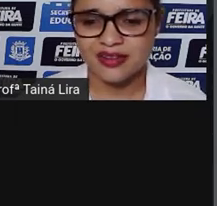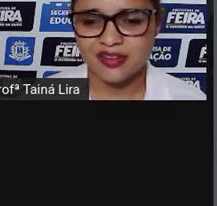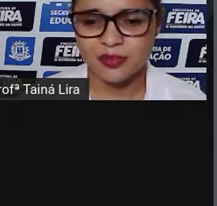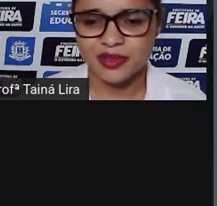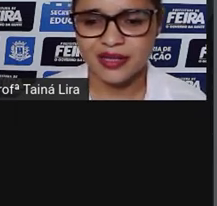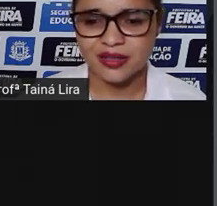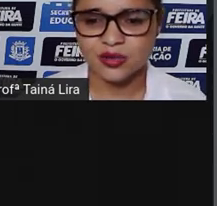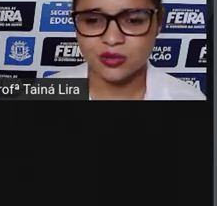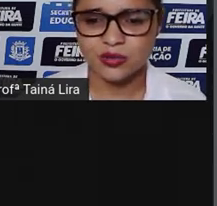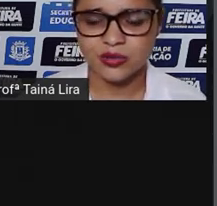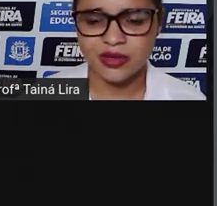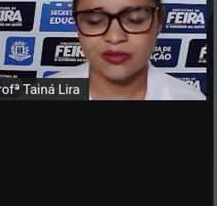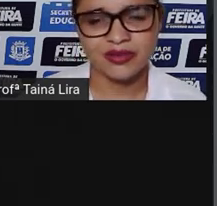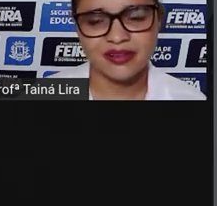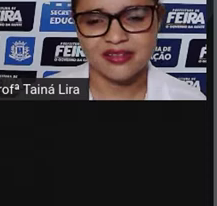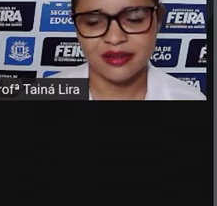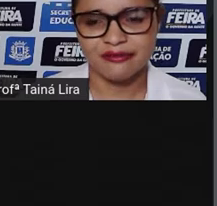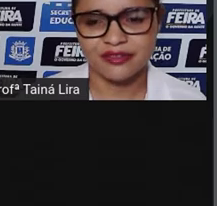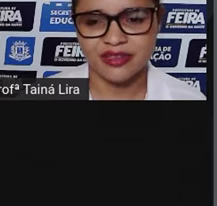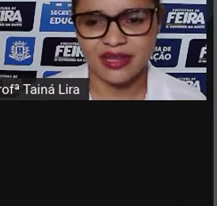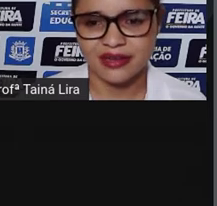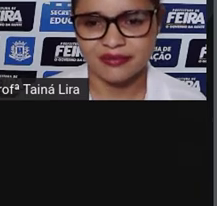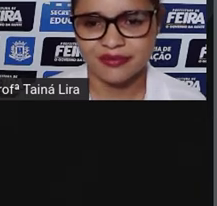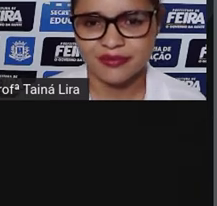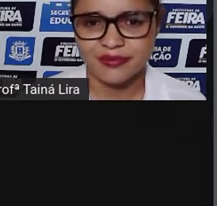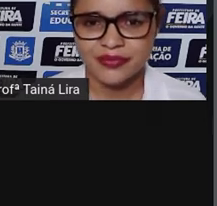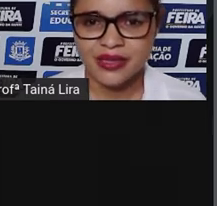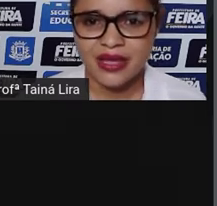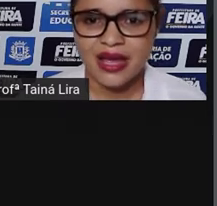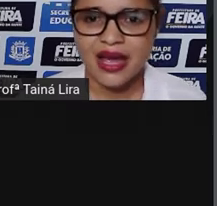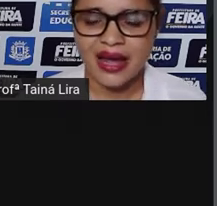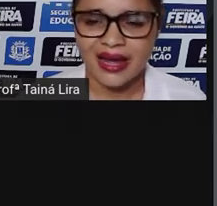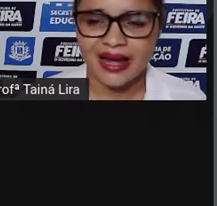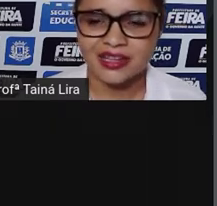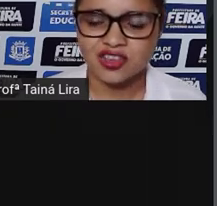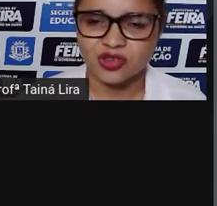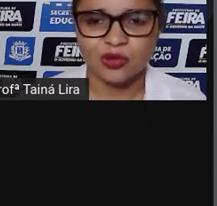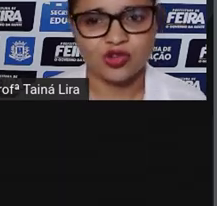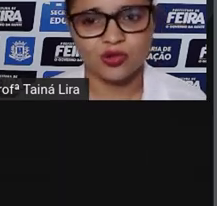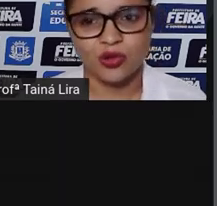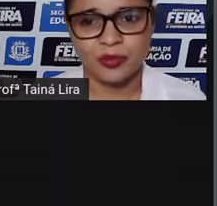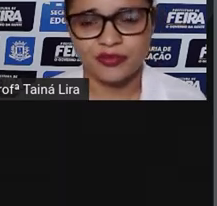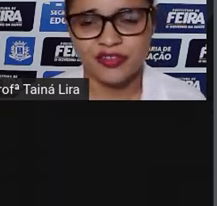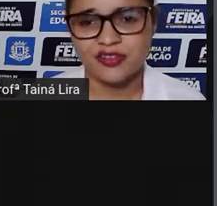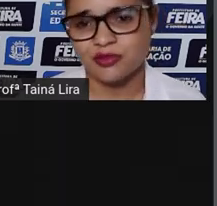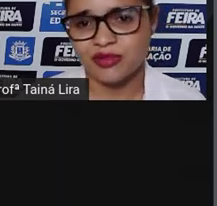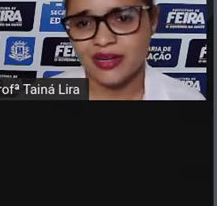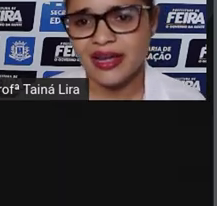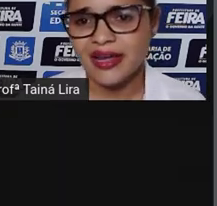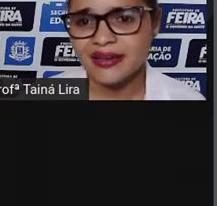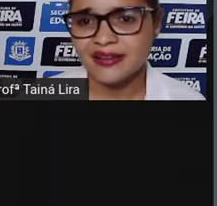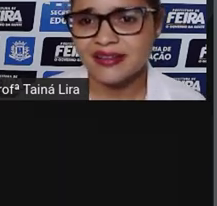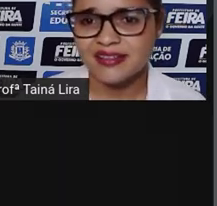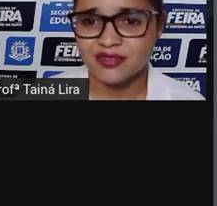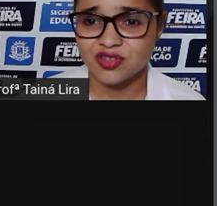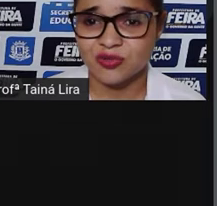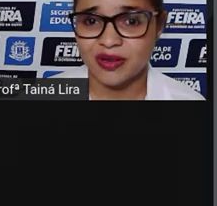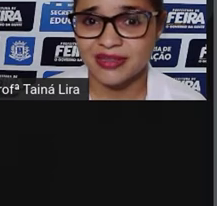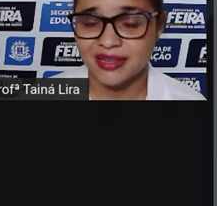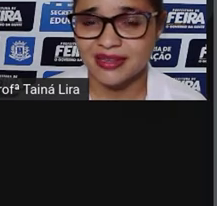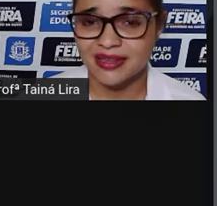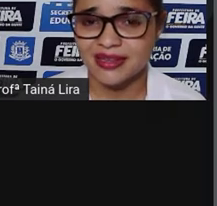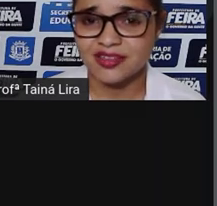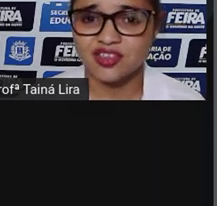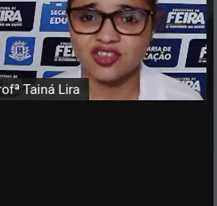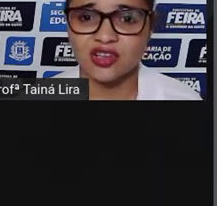a entender e explicar tudo o que acontece na vida. A arte, continuou a professora, é a criação de